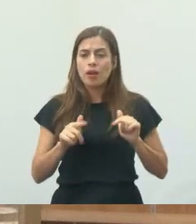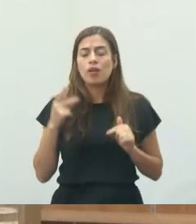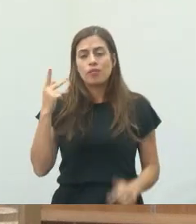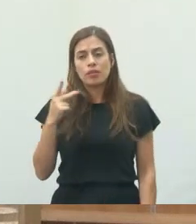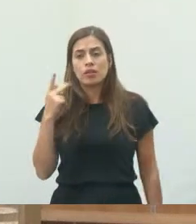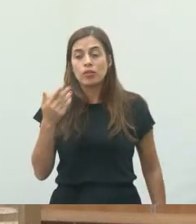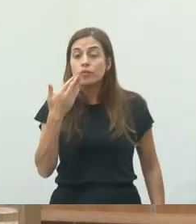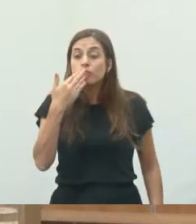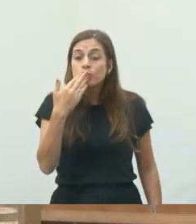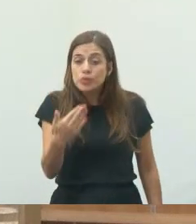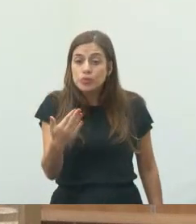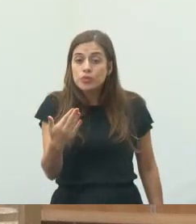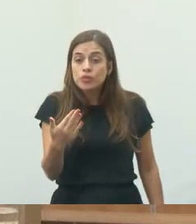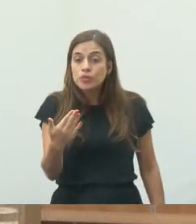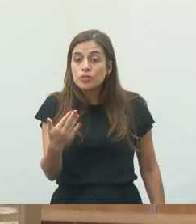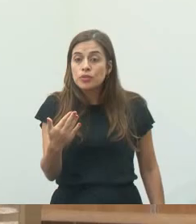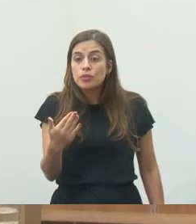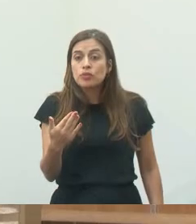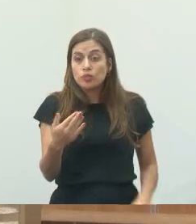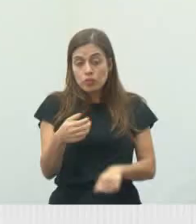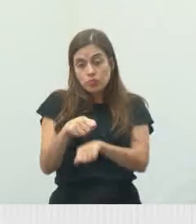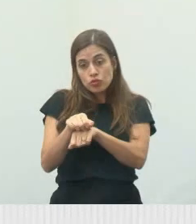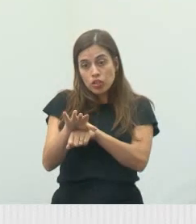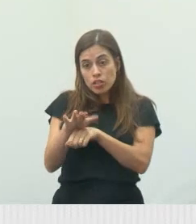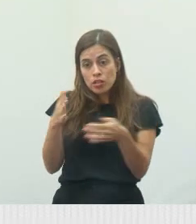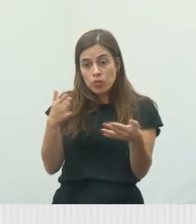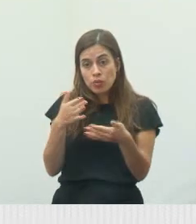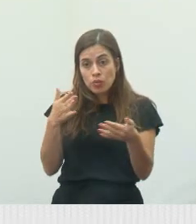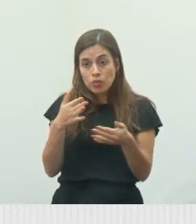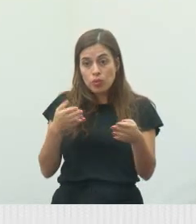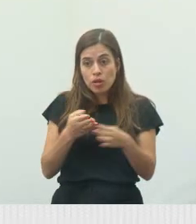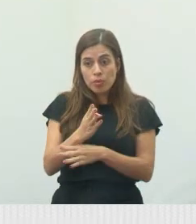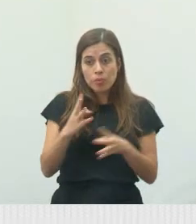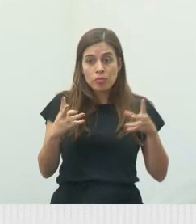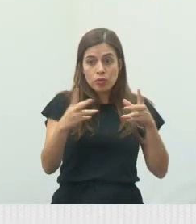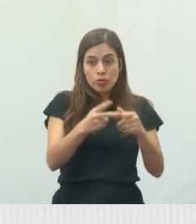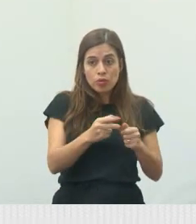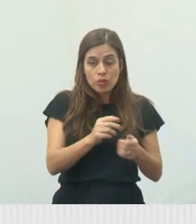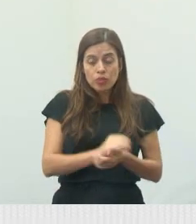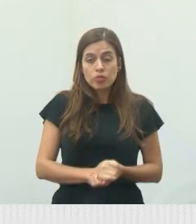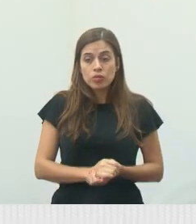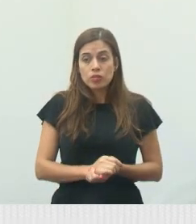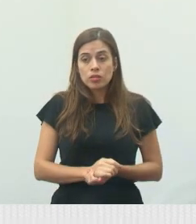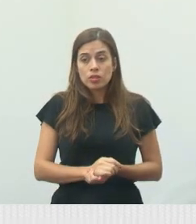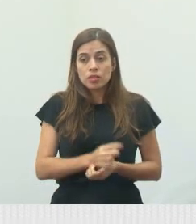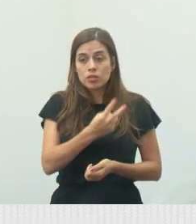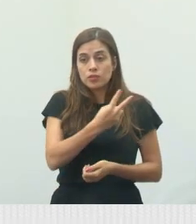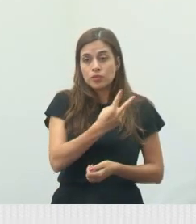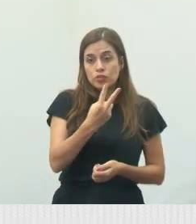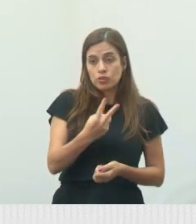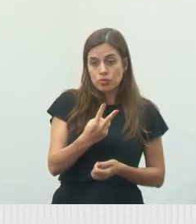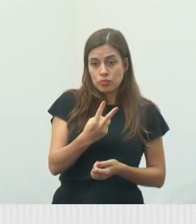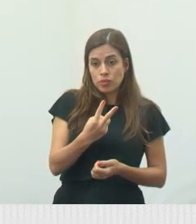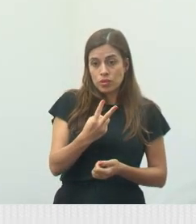Pedindo o quê? Que fiz uma indicação no dia de hoje, aprovada por todos os vereadores, que das 22